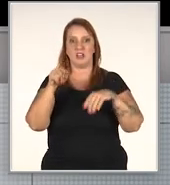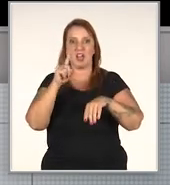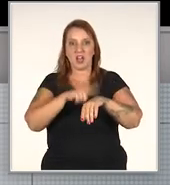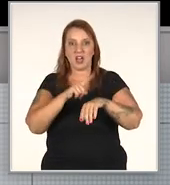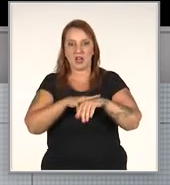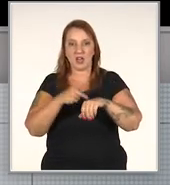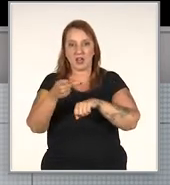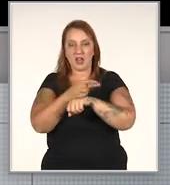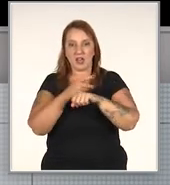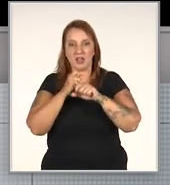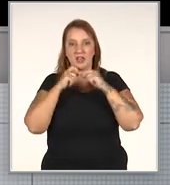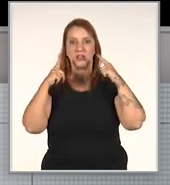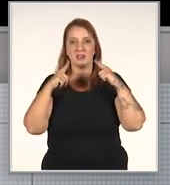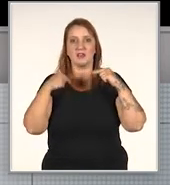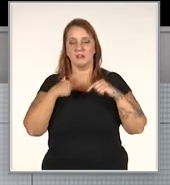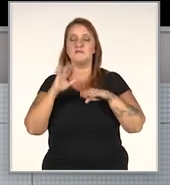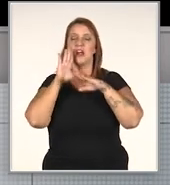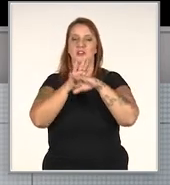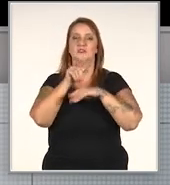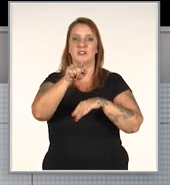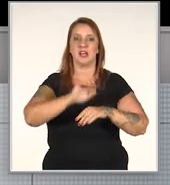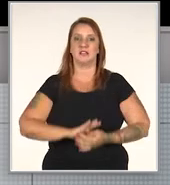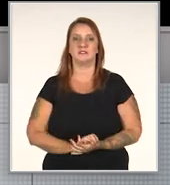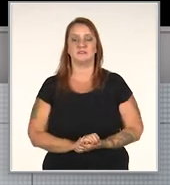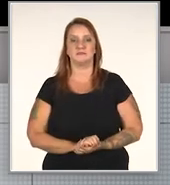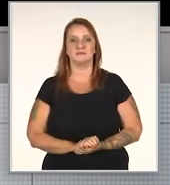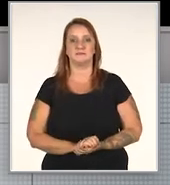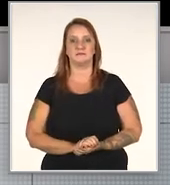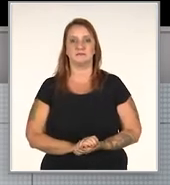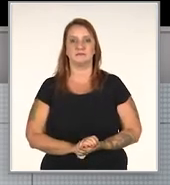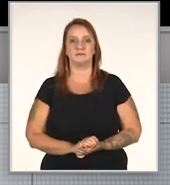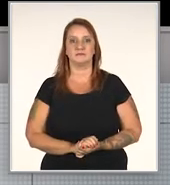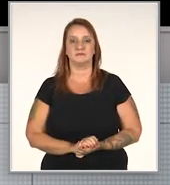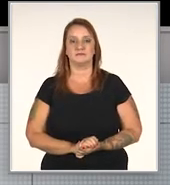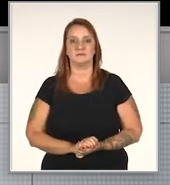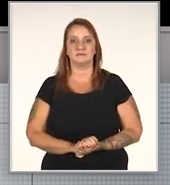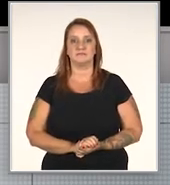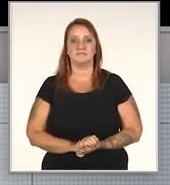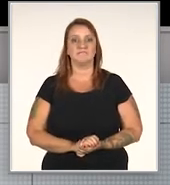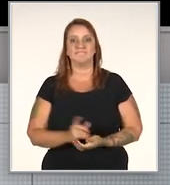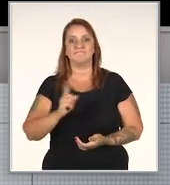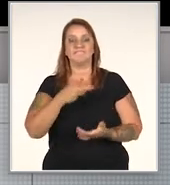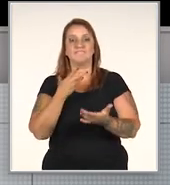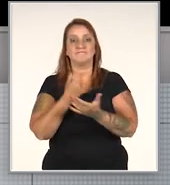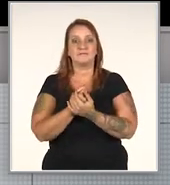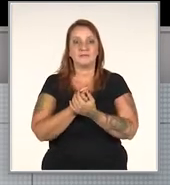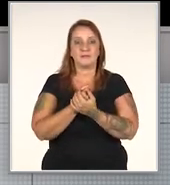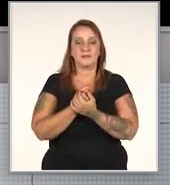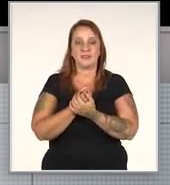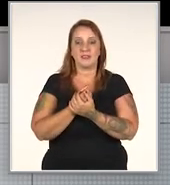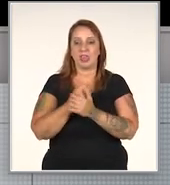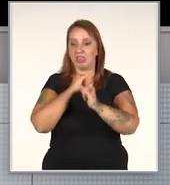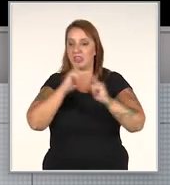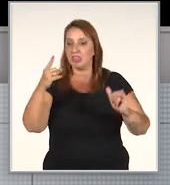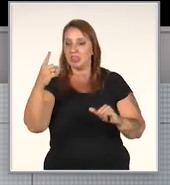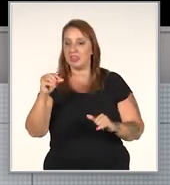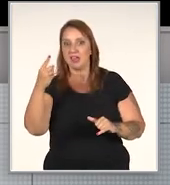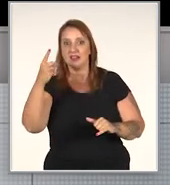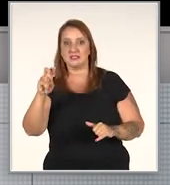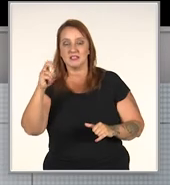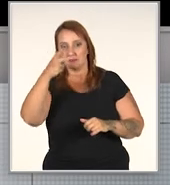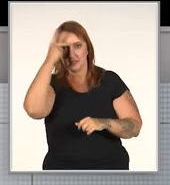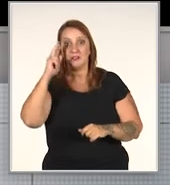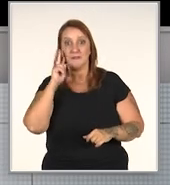assim, isso é hora de você procurar uma gravatinha? Deixa eu te ajudar. Mesmo que você não compre, você vai contar aquilo para 10, 15